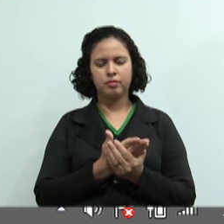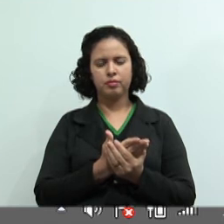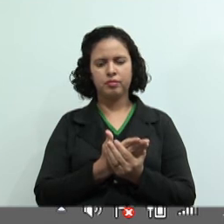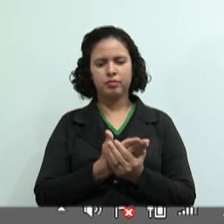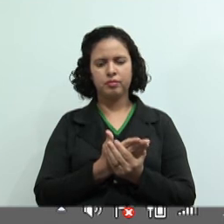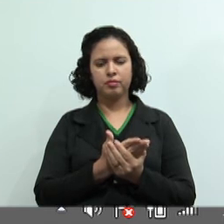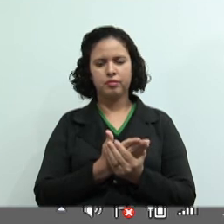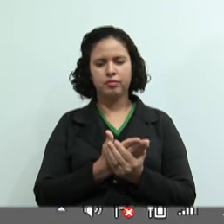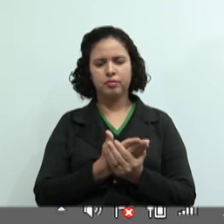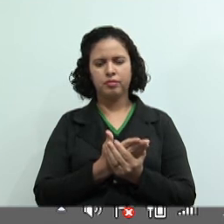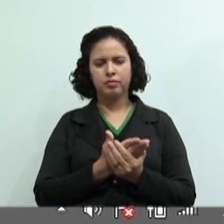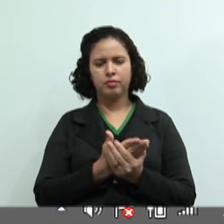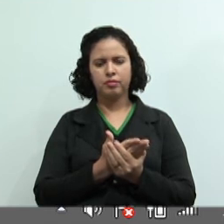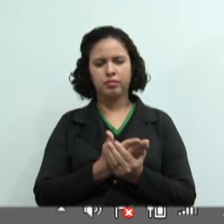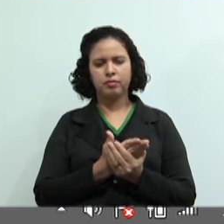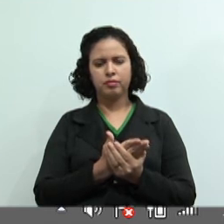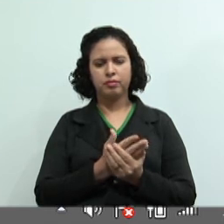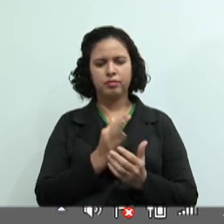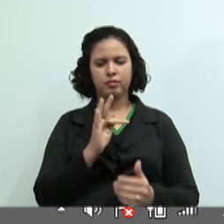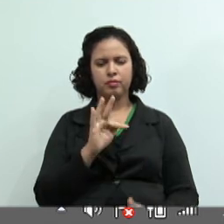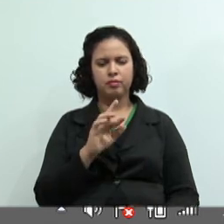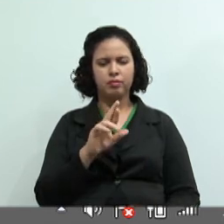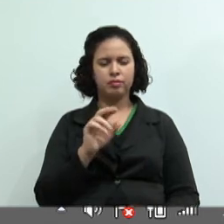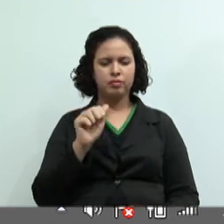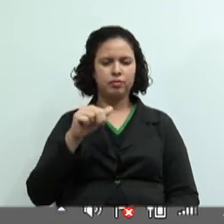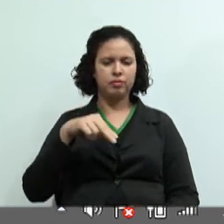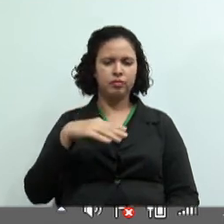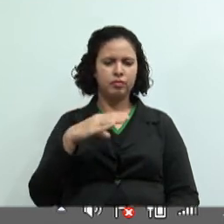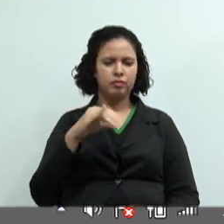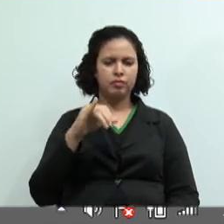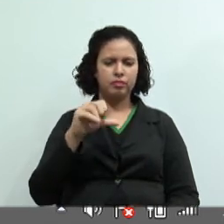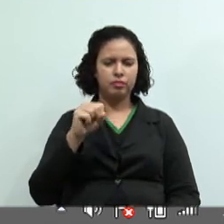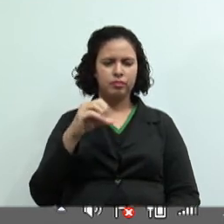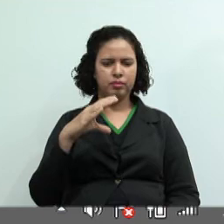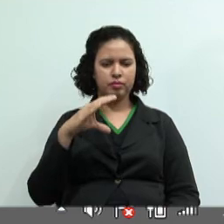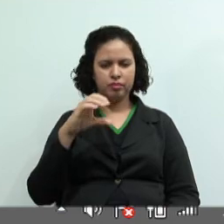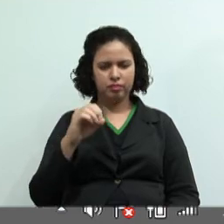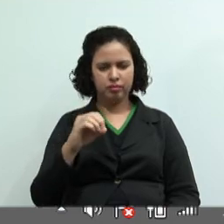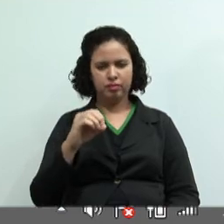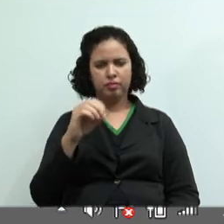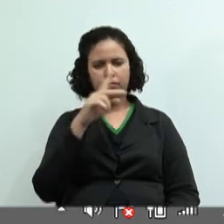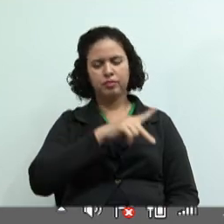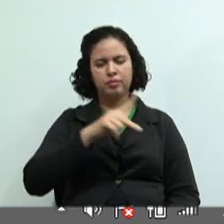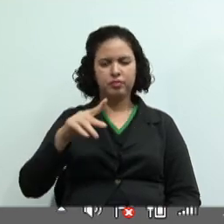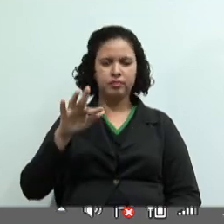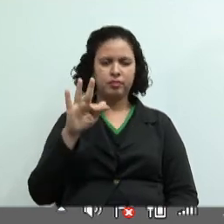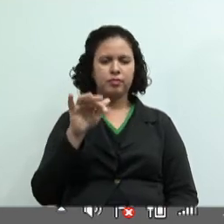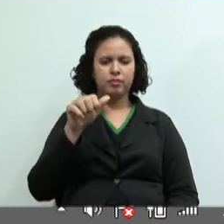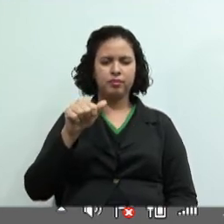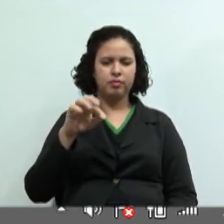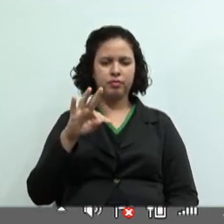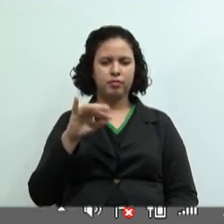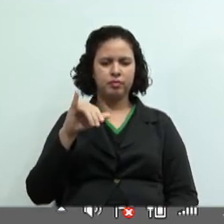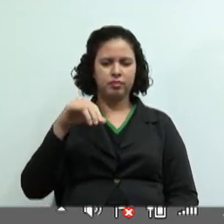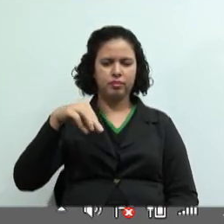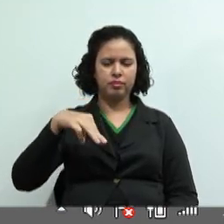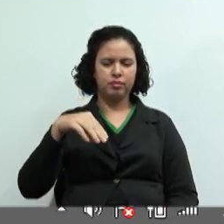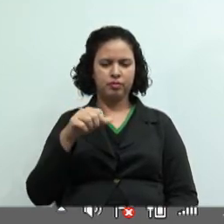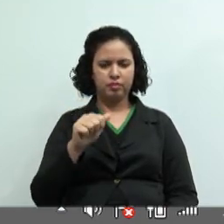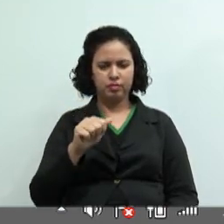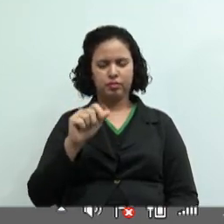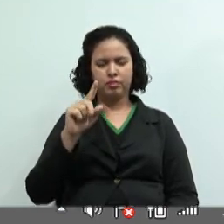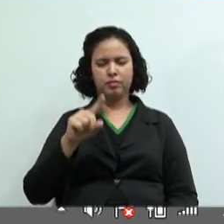Martendal, a professora Fátima, do distrito de Boa